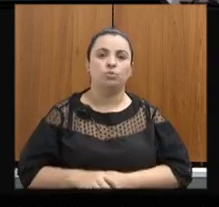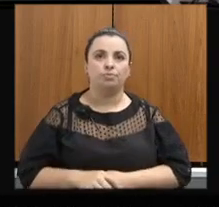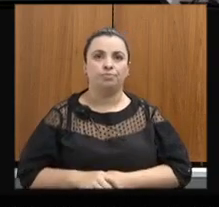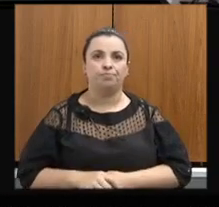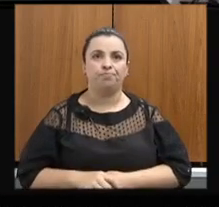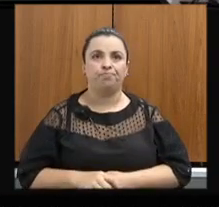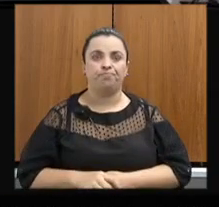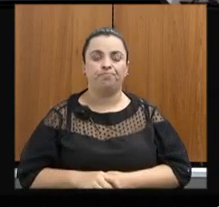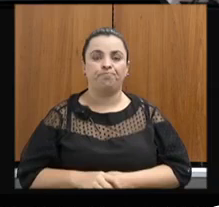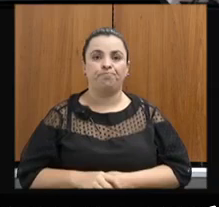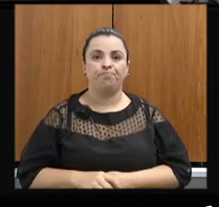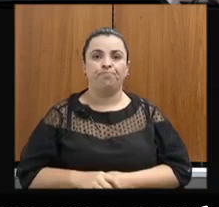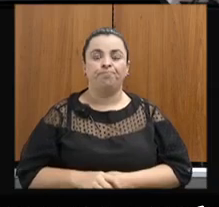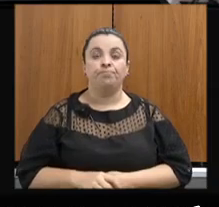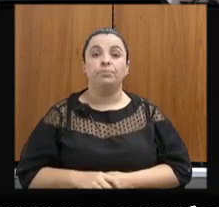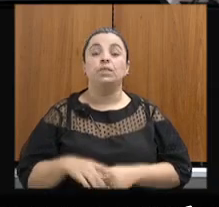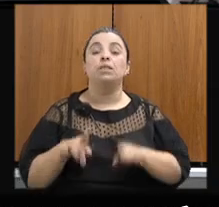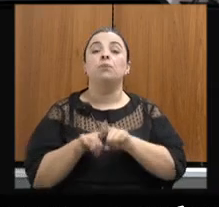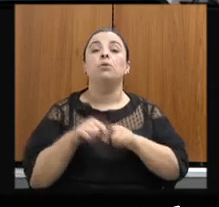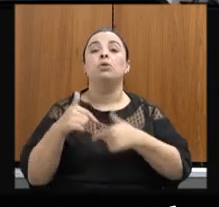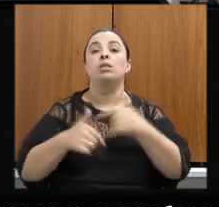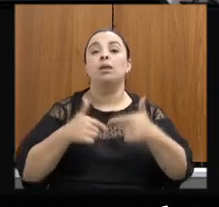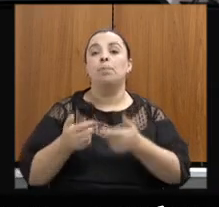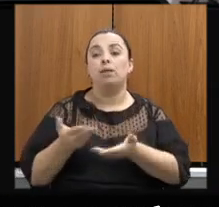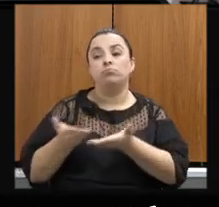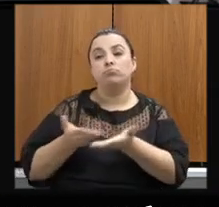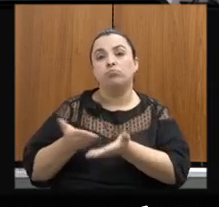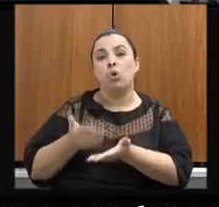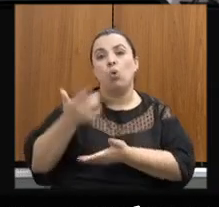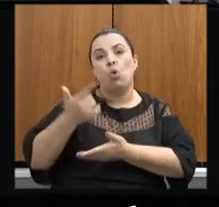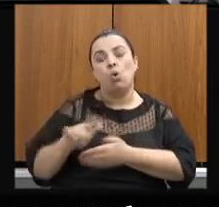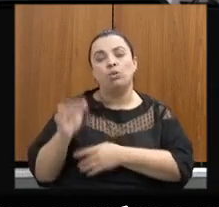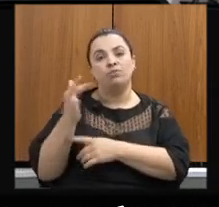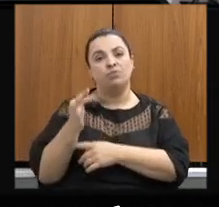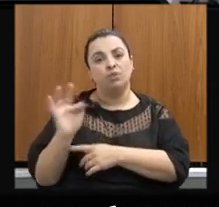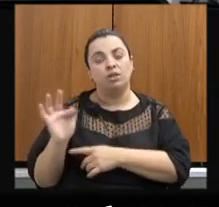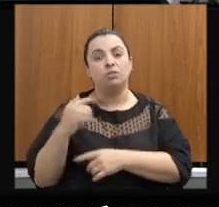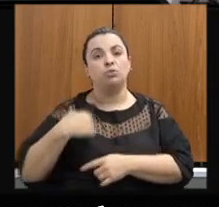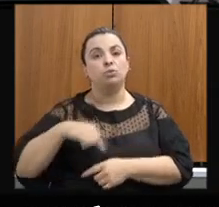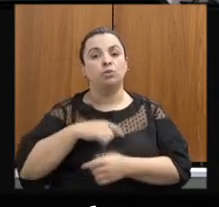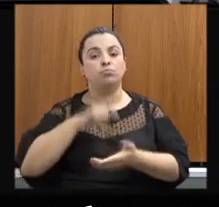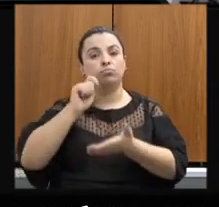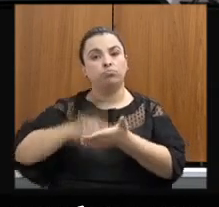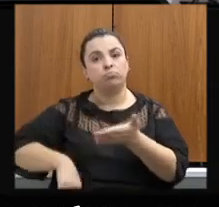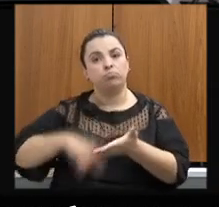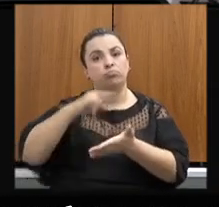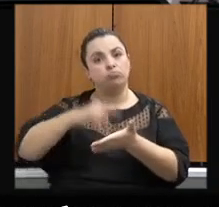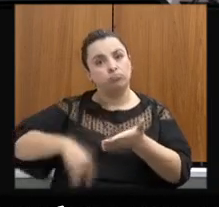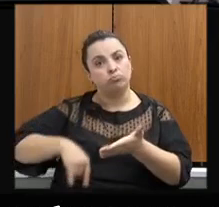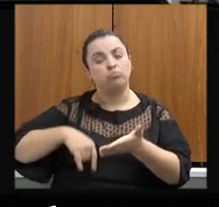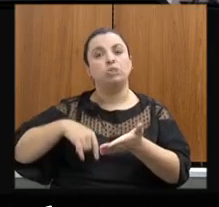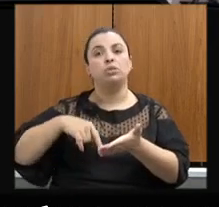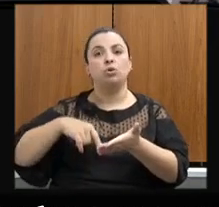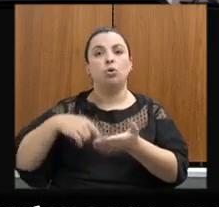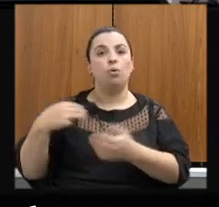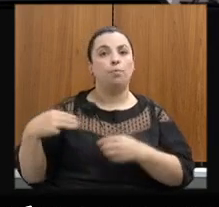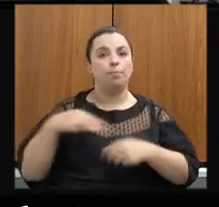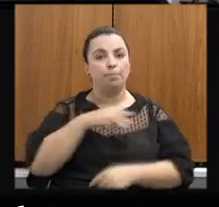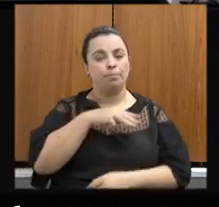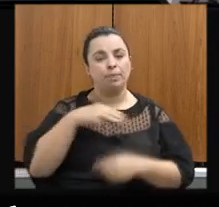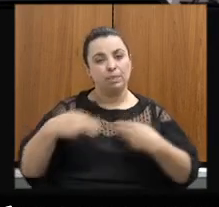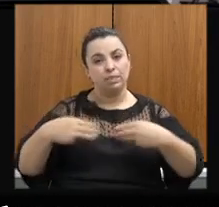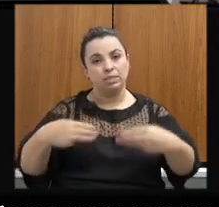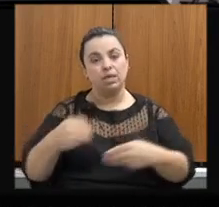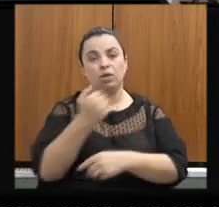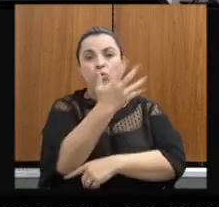Além disso, em um trabalho articulado com outros entes da federação, nós assinamos acordo de cooperação com o Ministério do Meio Ambiente com sete